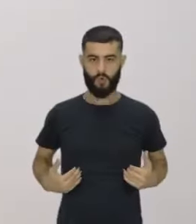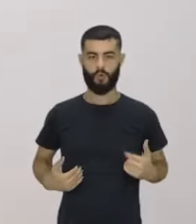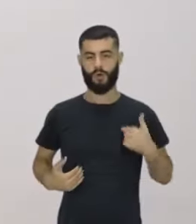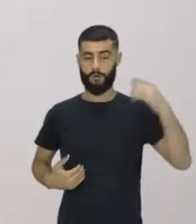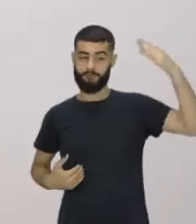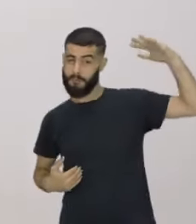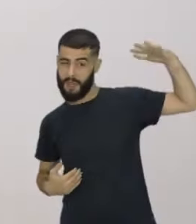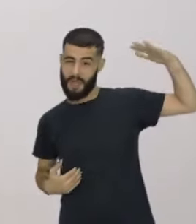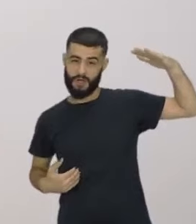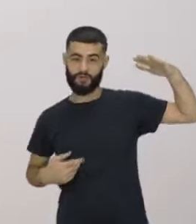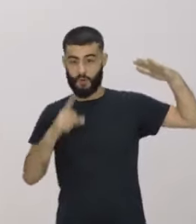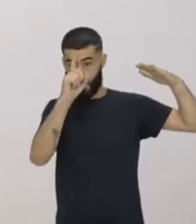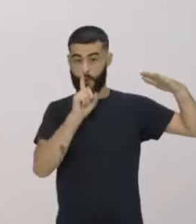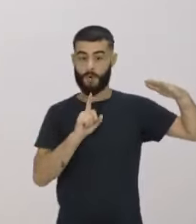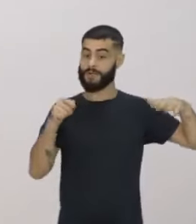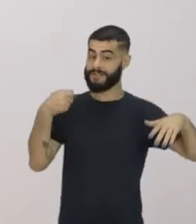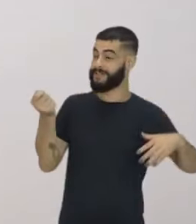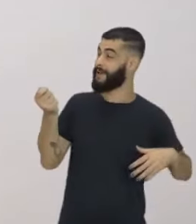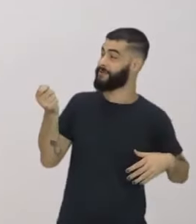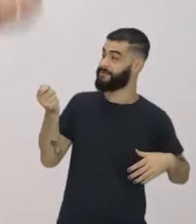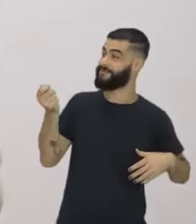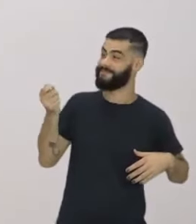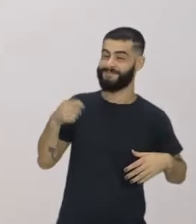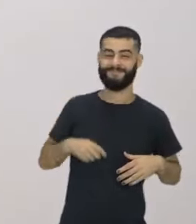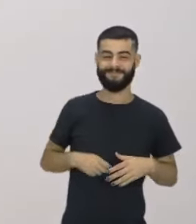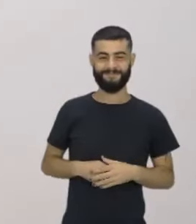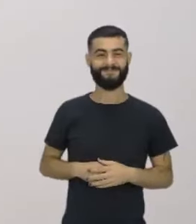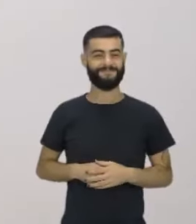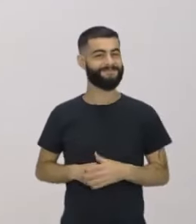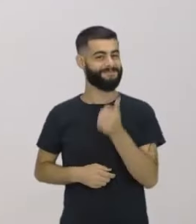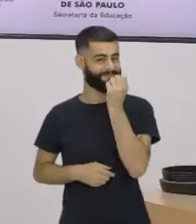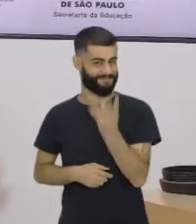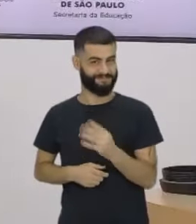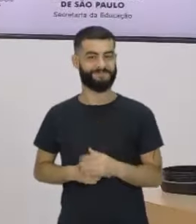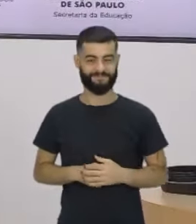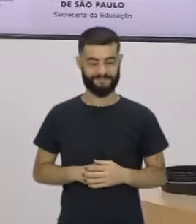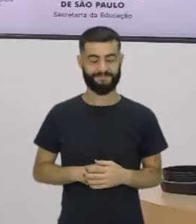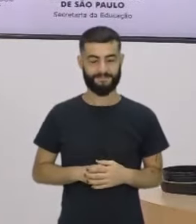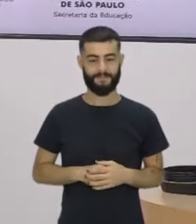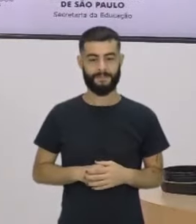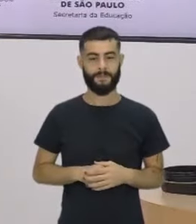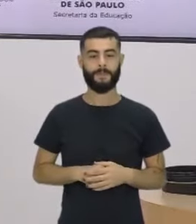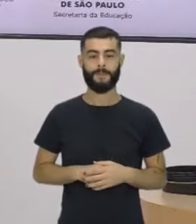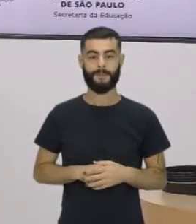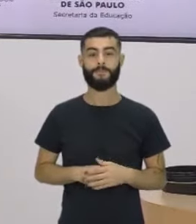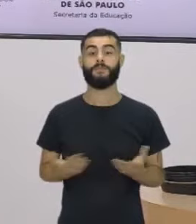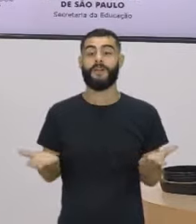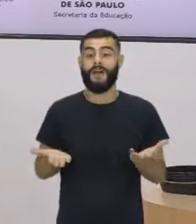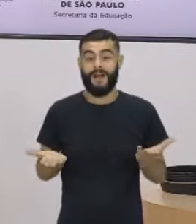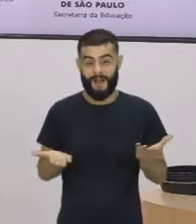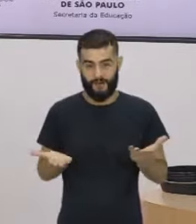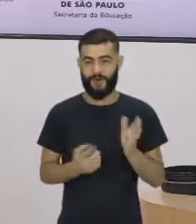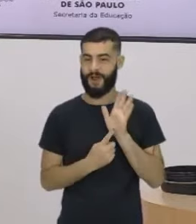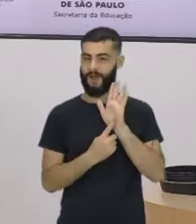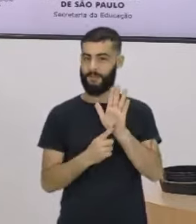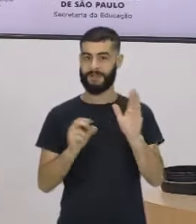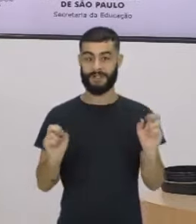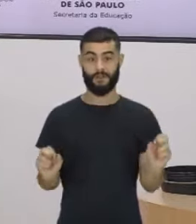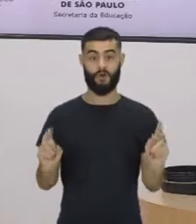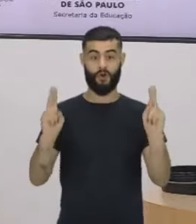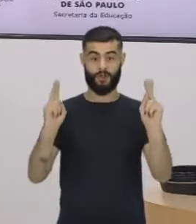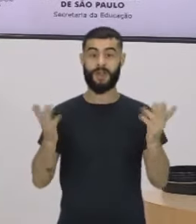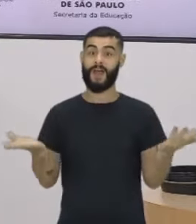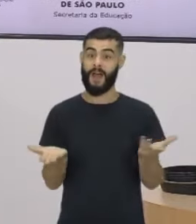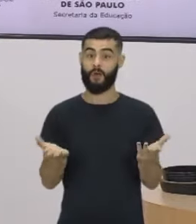mais que eu falo? Ai, meu sinal, meu sinal, isso aqui, ó. Muito bem. E agora, devidamente apresentados, vamos apresentar a